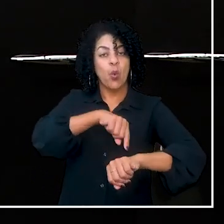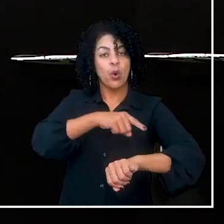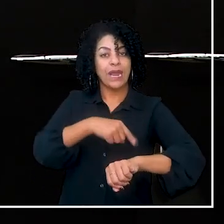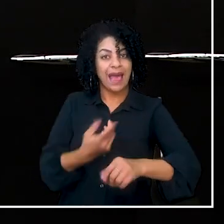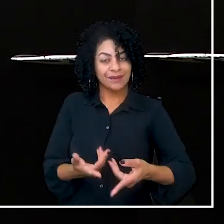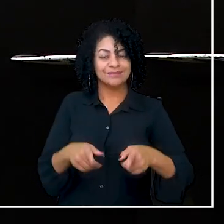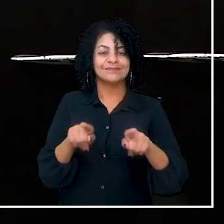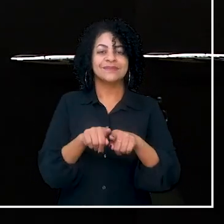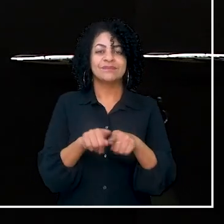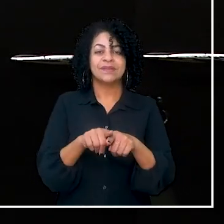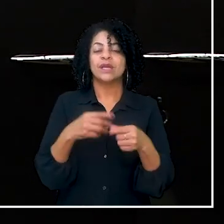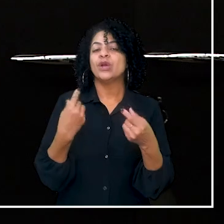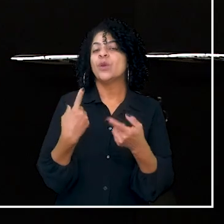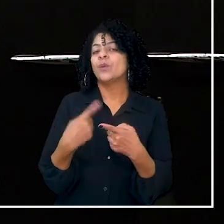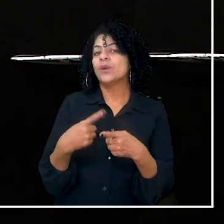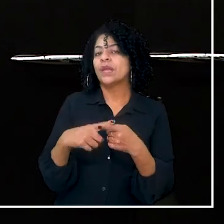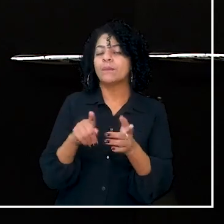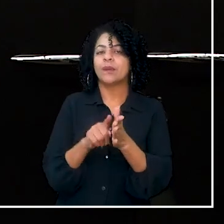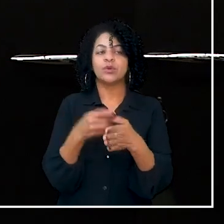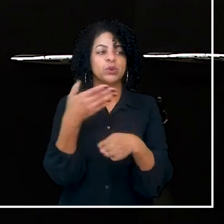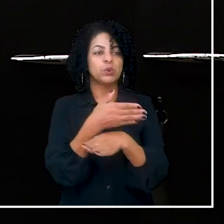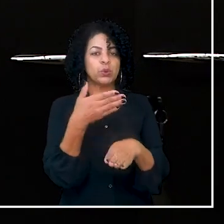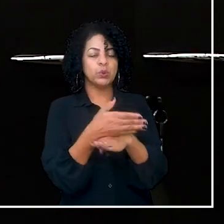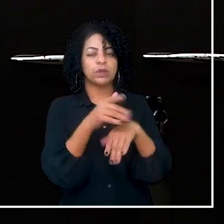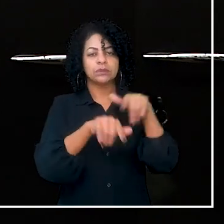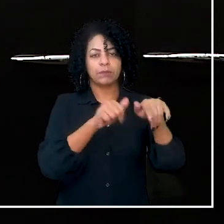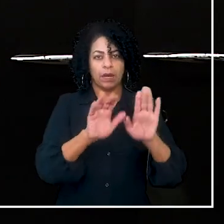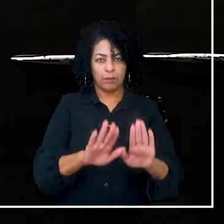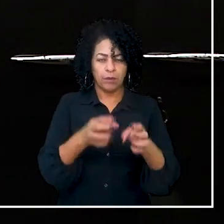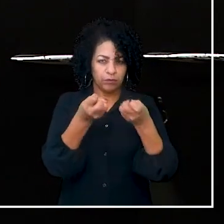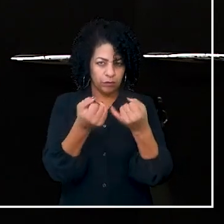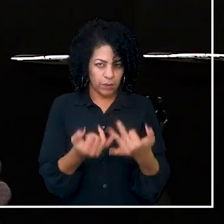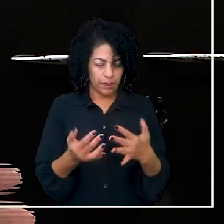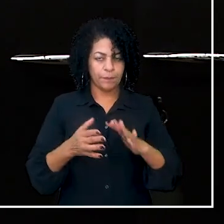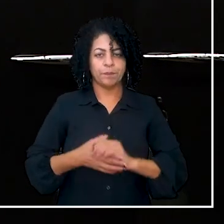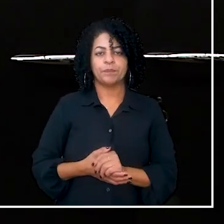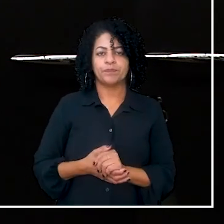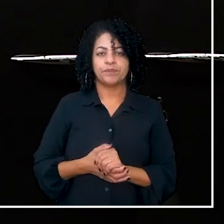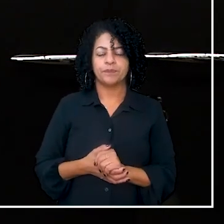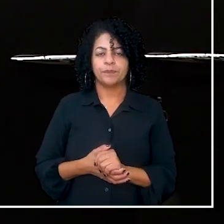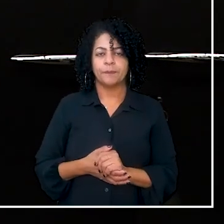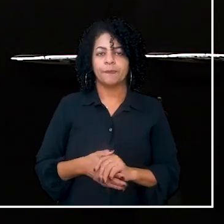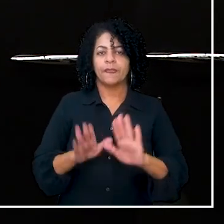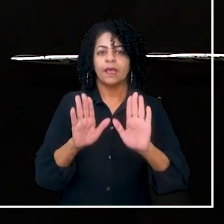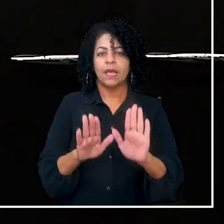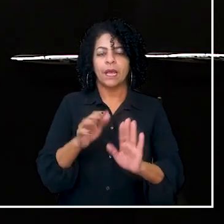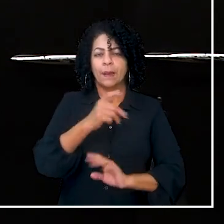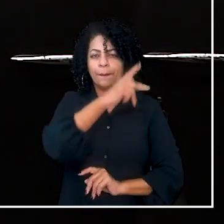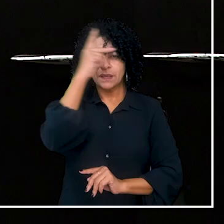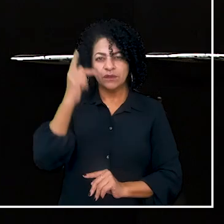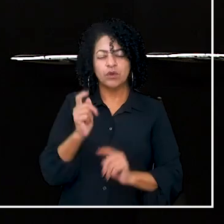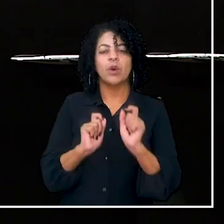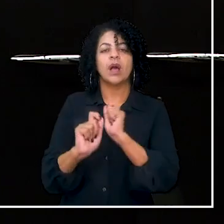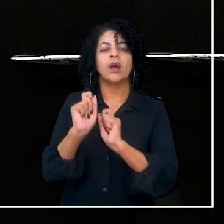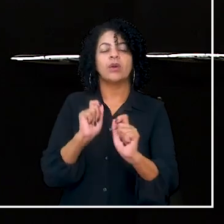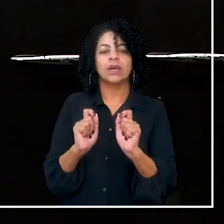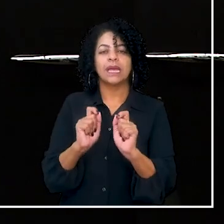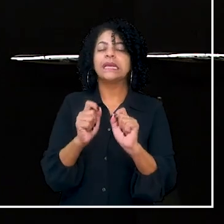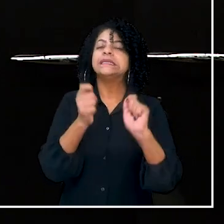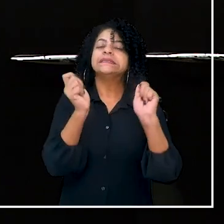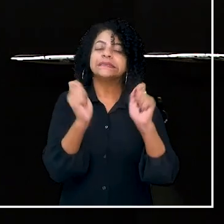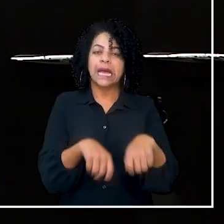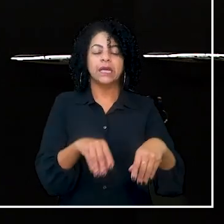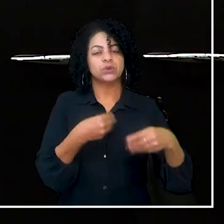ao horário de trabalho, como também ao comparecimento no trabalho. O eu estou querendo dizer com isso? Que essa pessoa pode ter